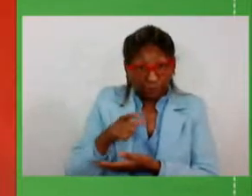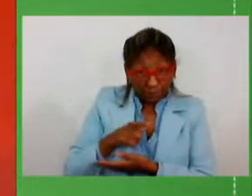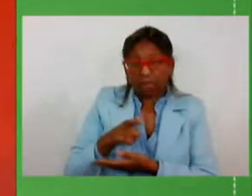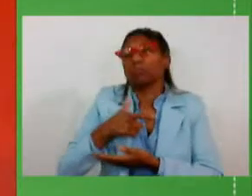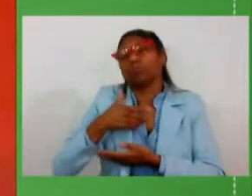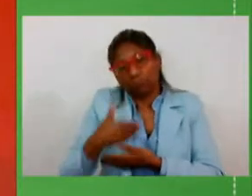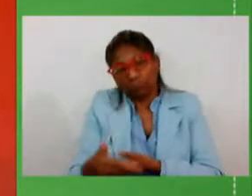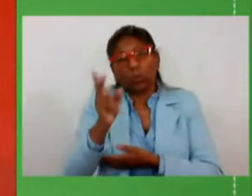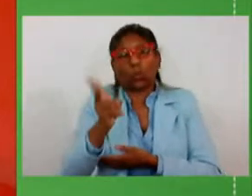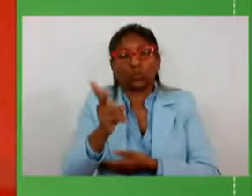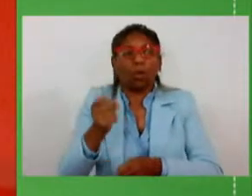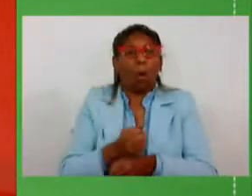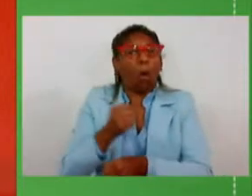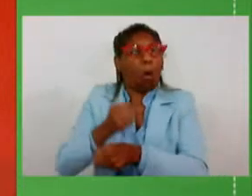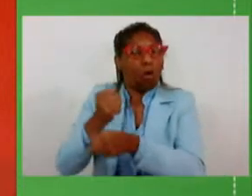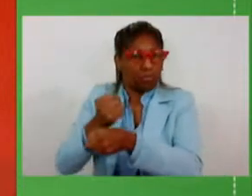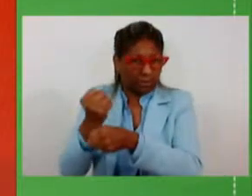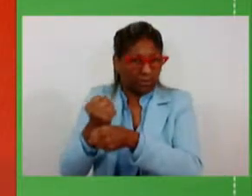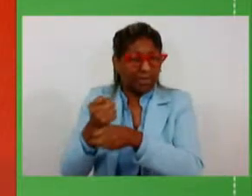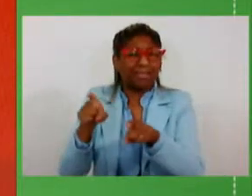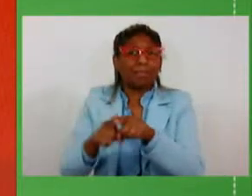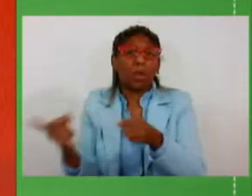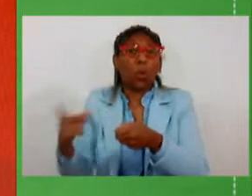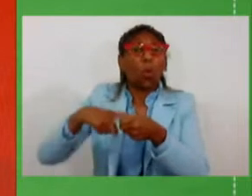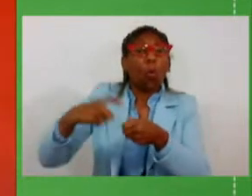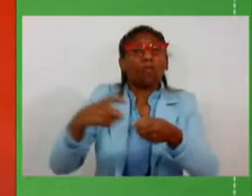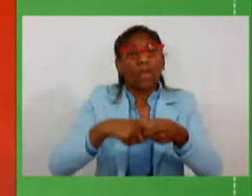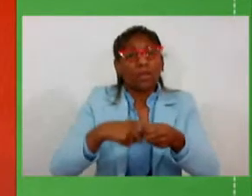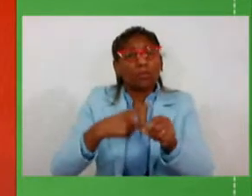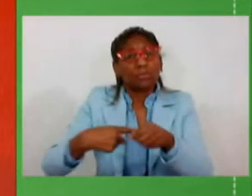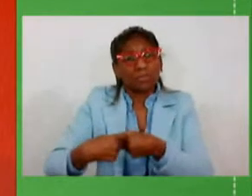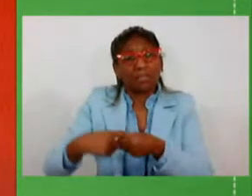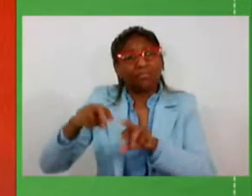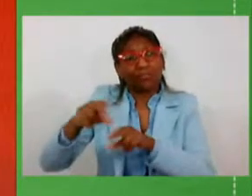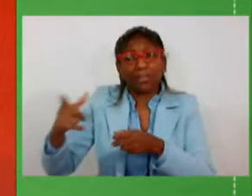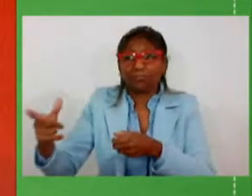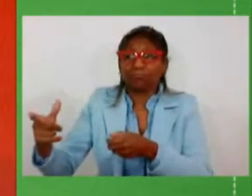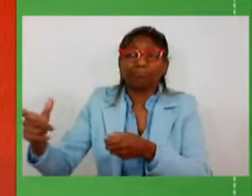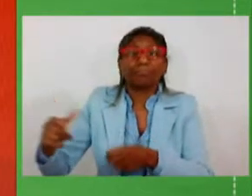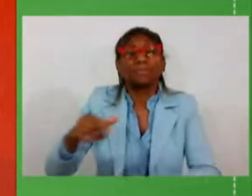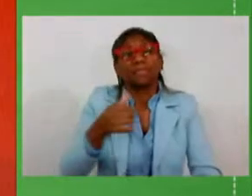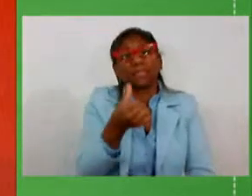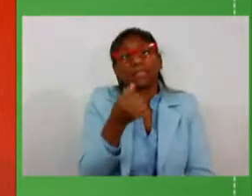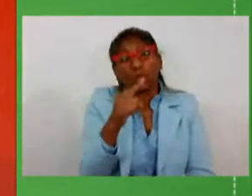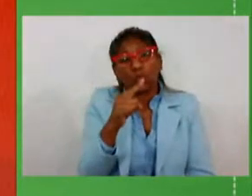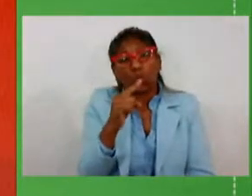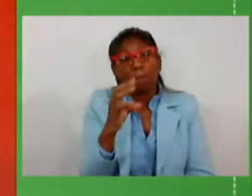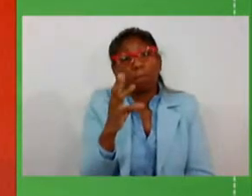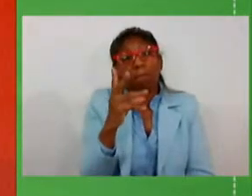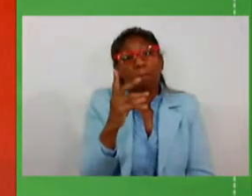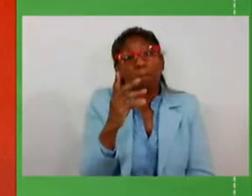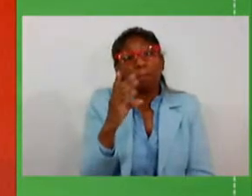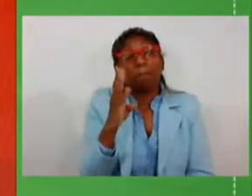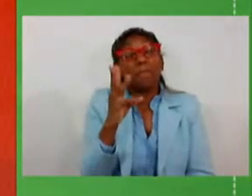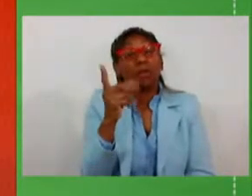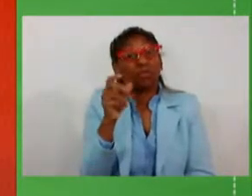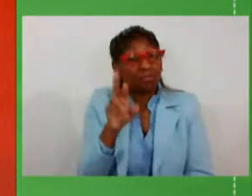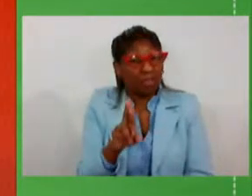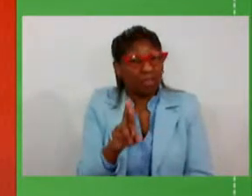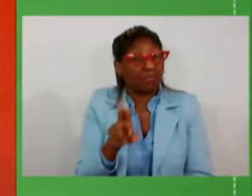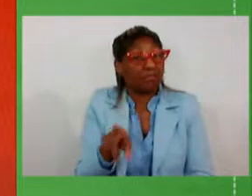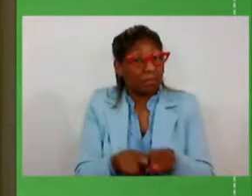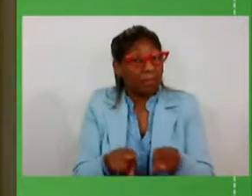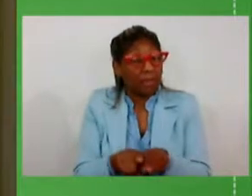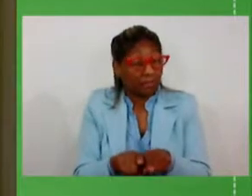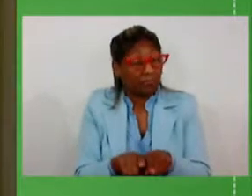obras. E convênios com municípios serão outros 61 milhões de reais. Convênios para... Parte deles